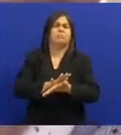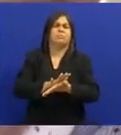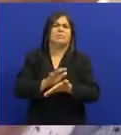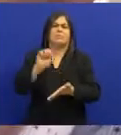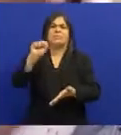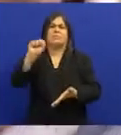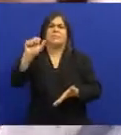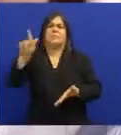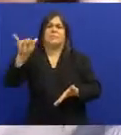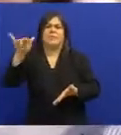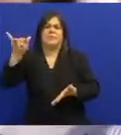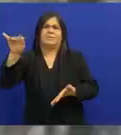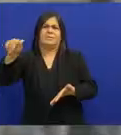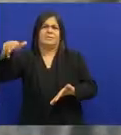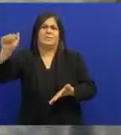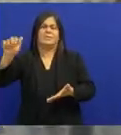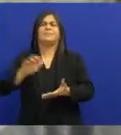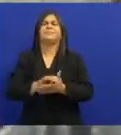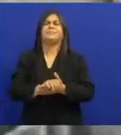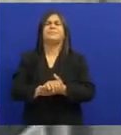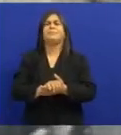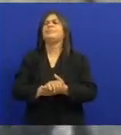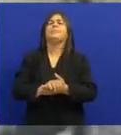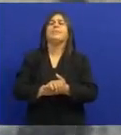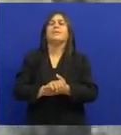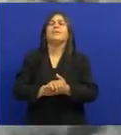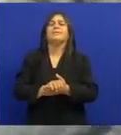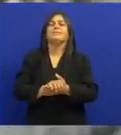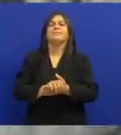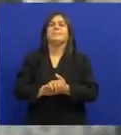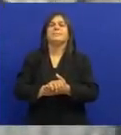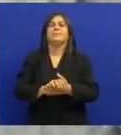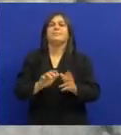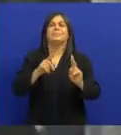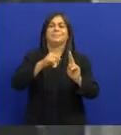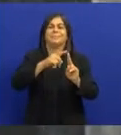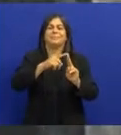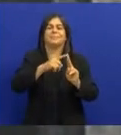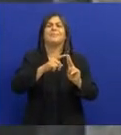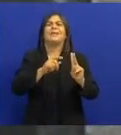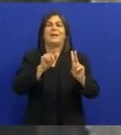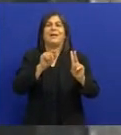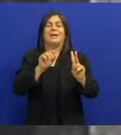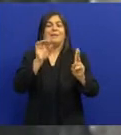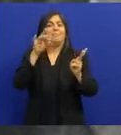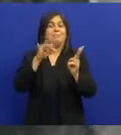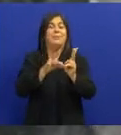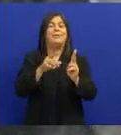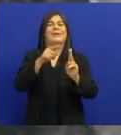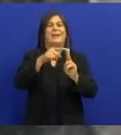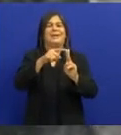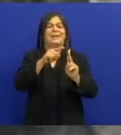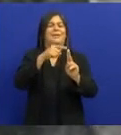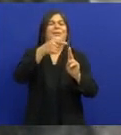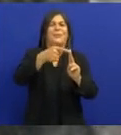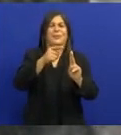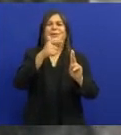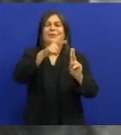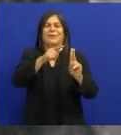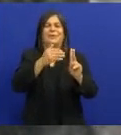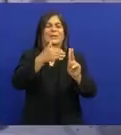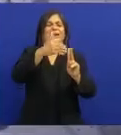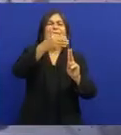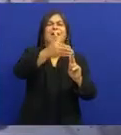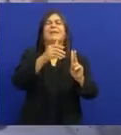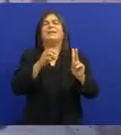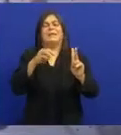E A parceira dele Na ocasião Que era uma radioatriz Chamada Luísa de Oliveira É a Cumbá de Sebastiana Original Digamos assim Porque depois Almira